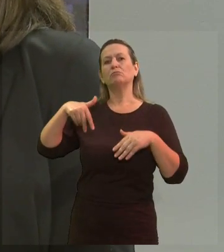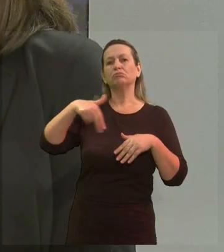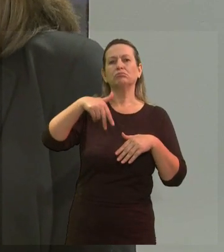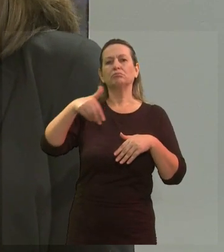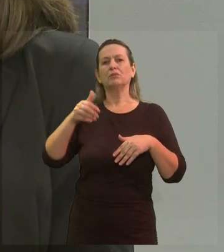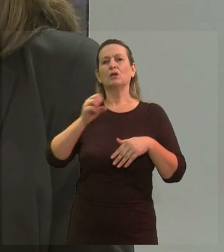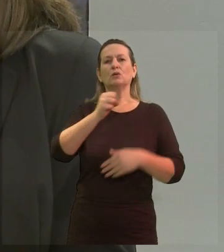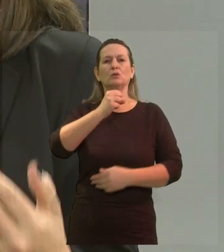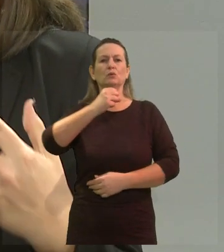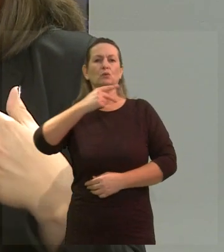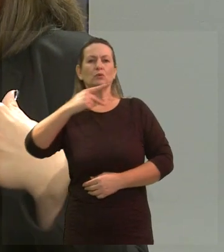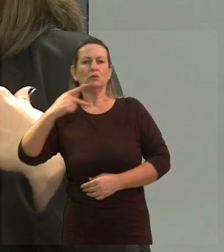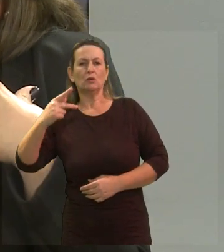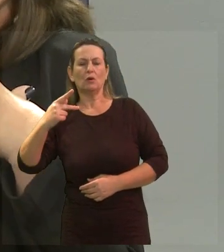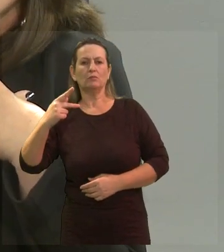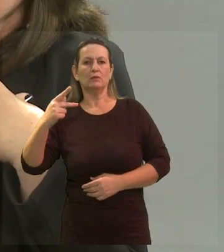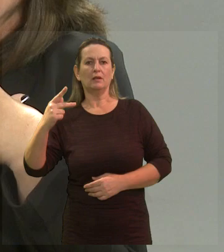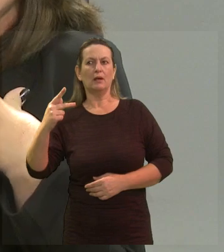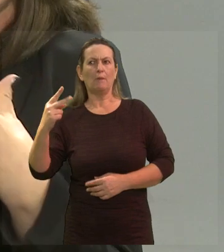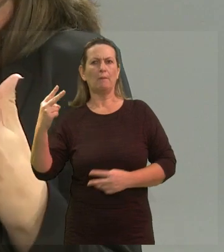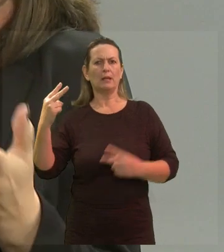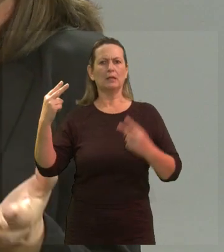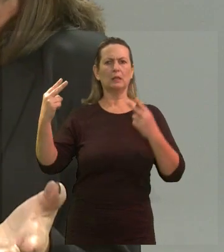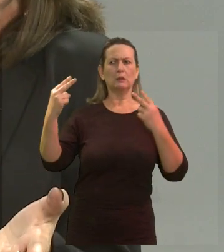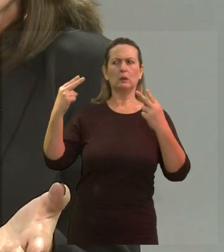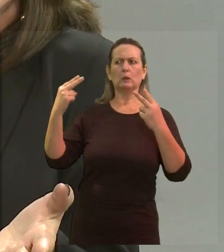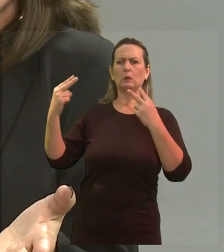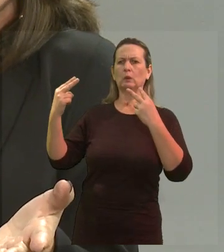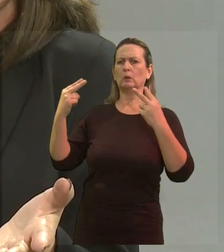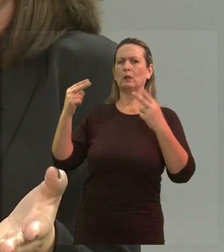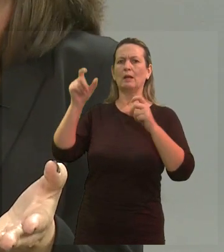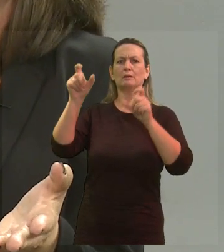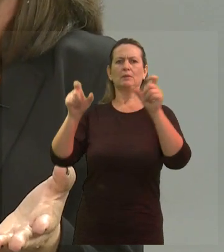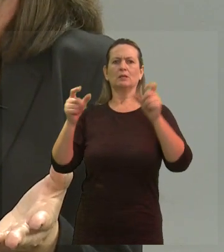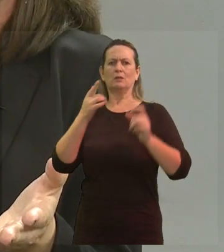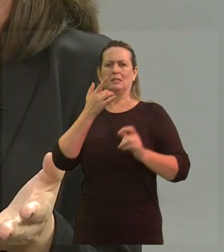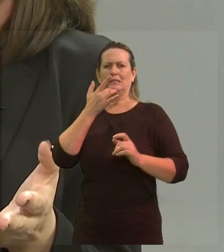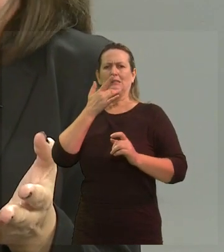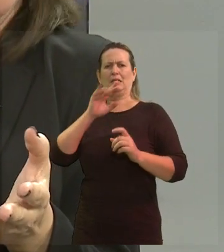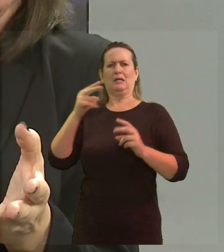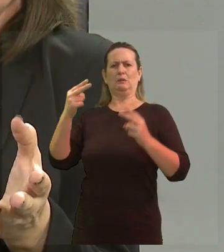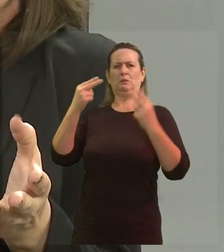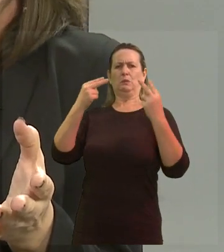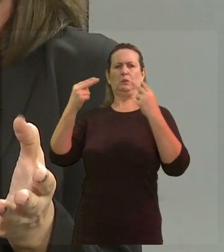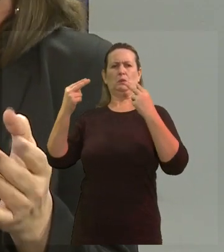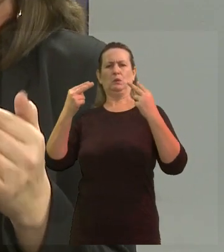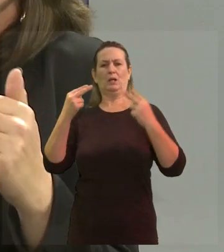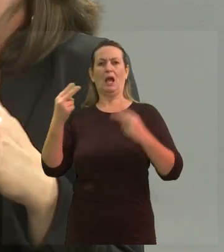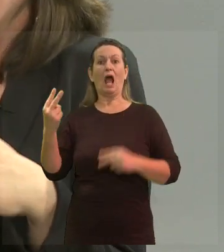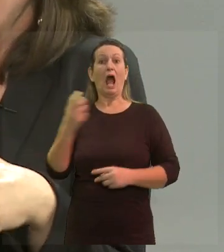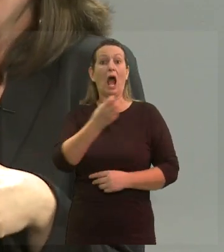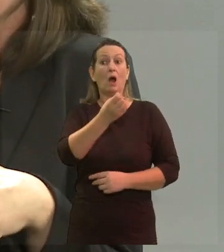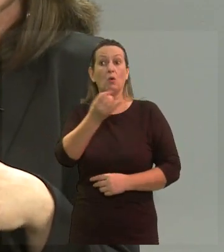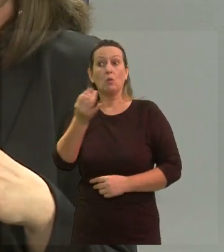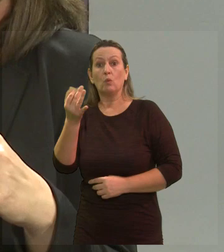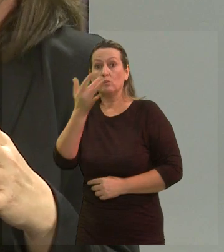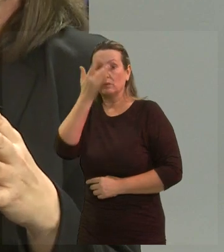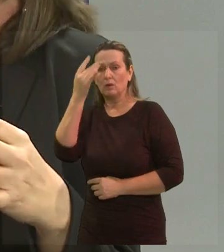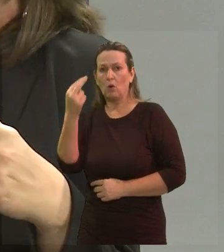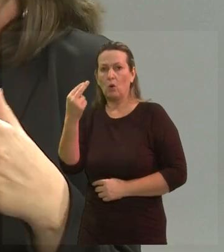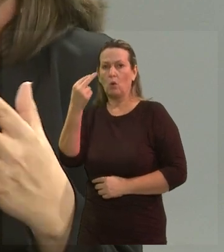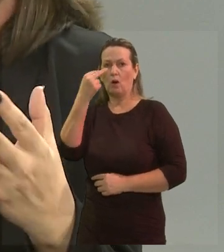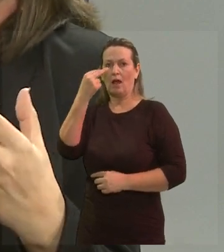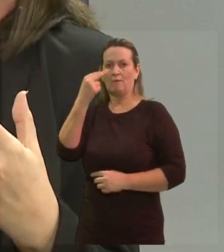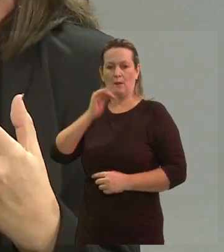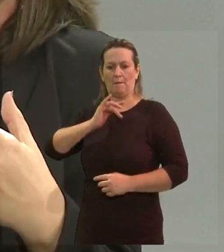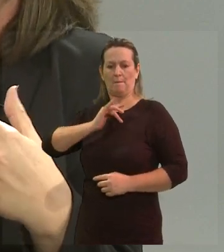eu notava, assim, uma sensação de estranhamento das pessoas, por exemplo, assim, nossa, mas, né, algumas pessoas olhavam com pena e outras